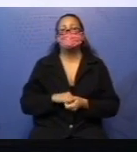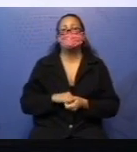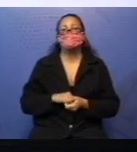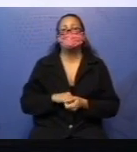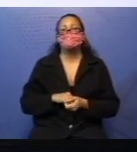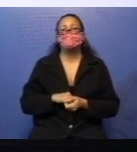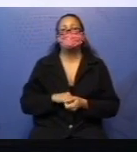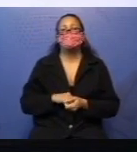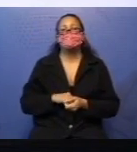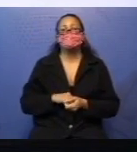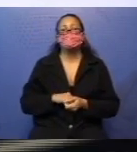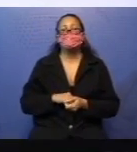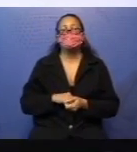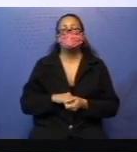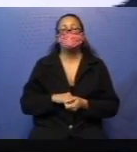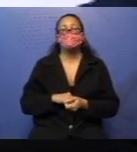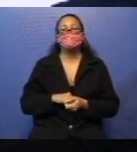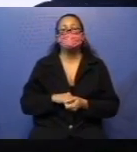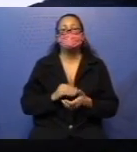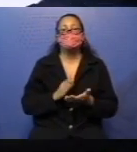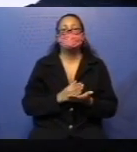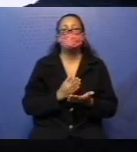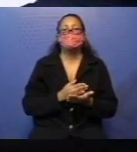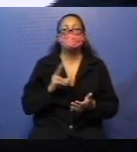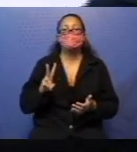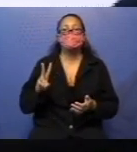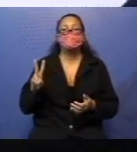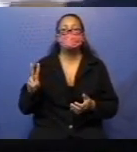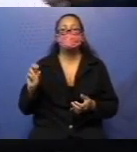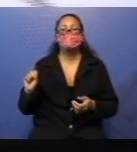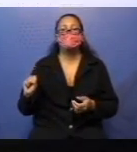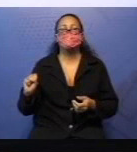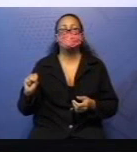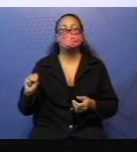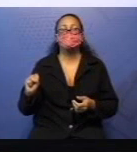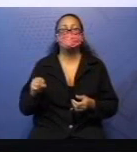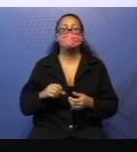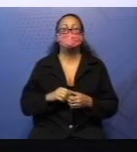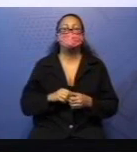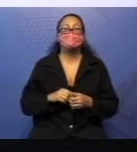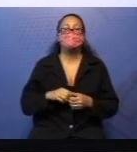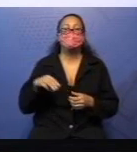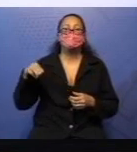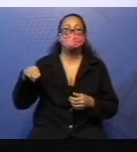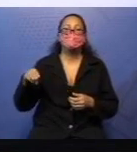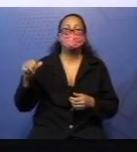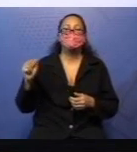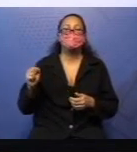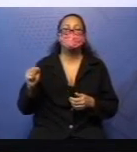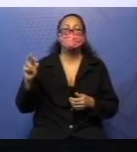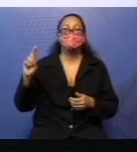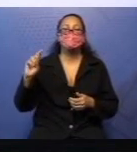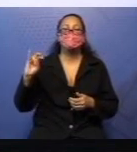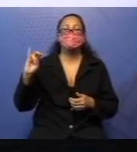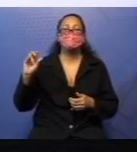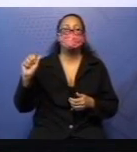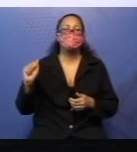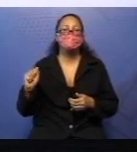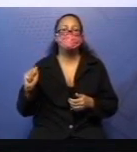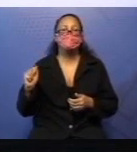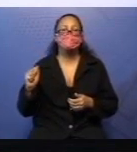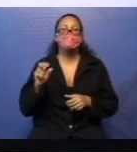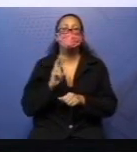Seguindo, ainda na 228. Maria, cuida bem de sua mesada. Sabe que é